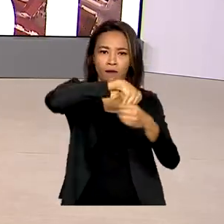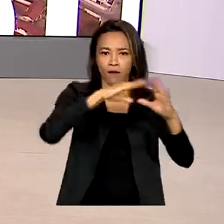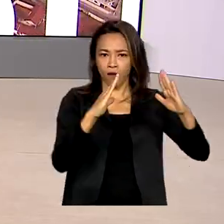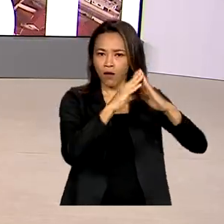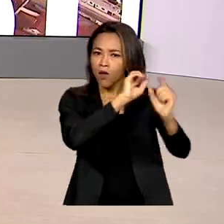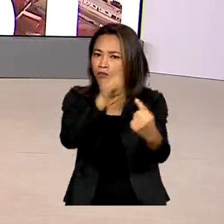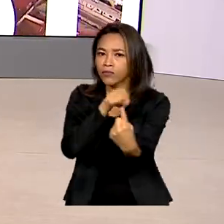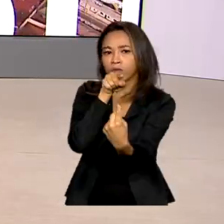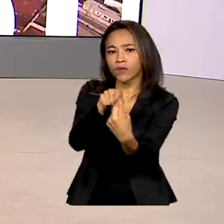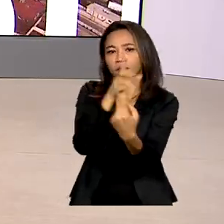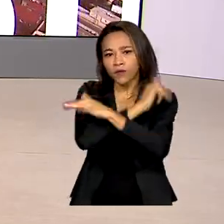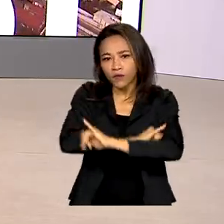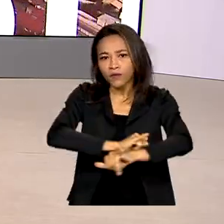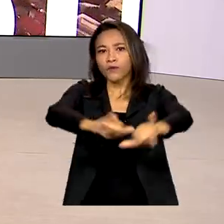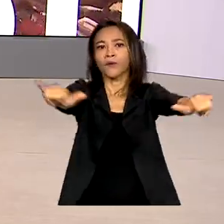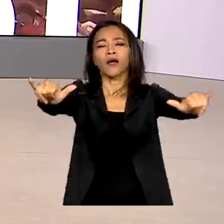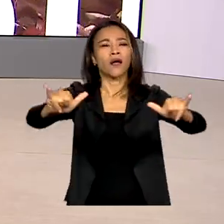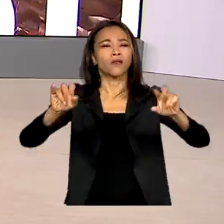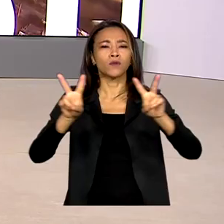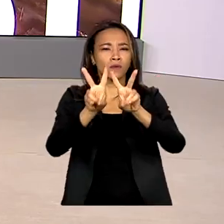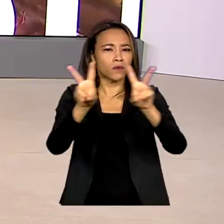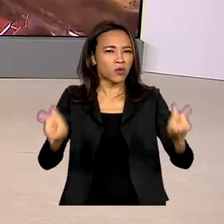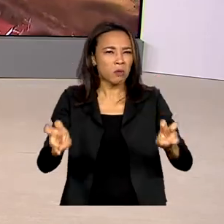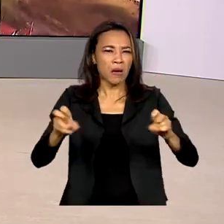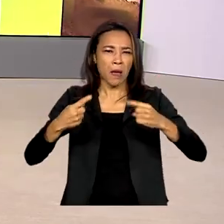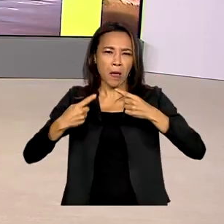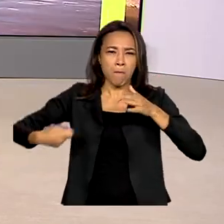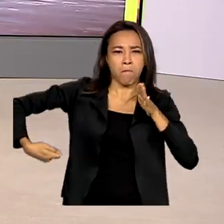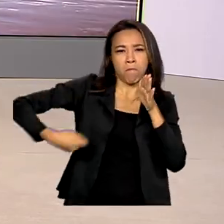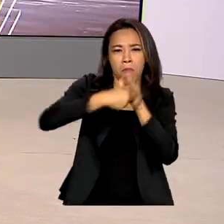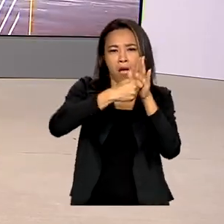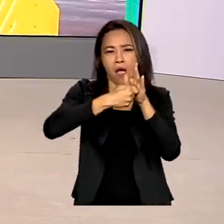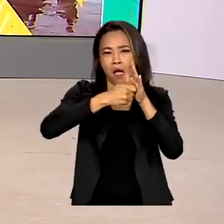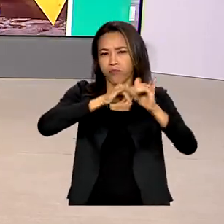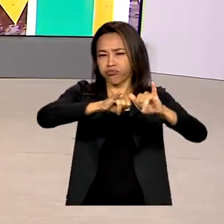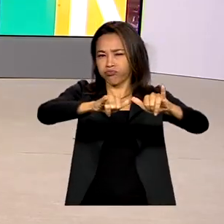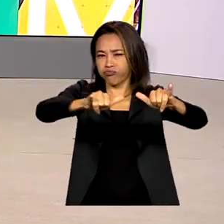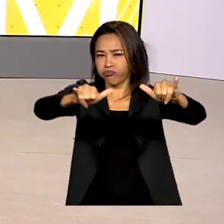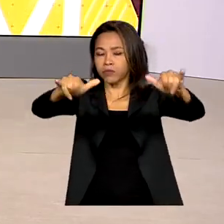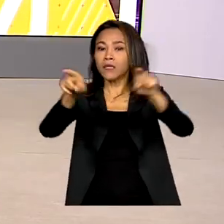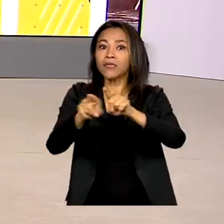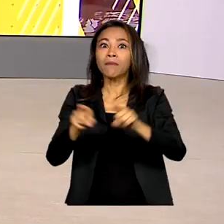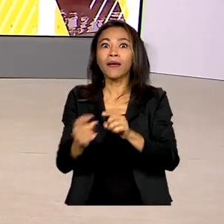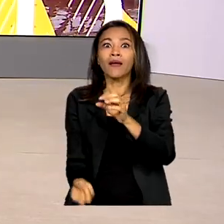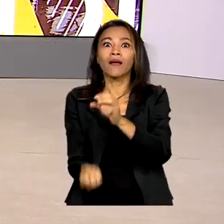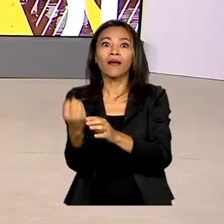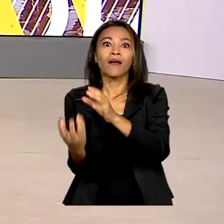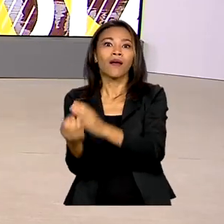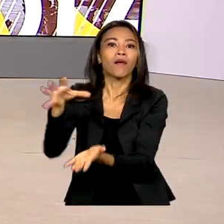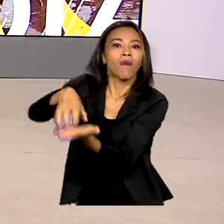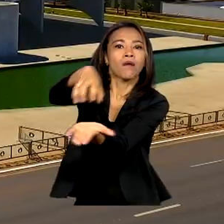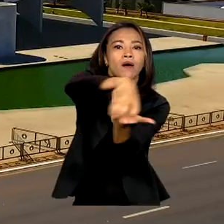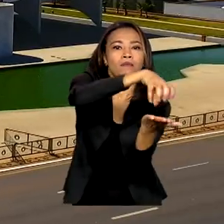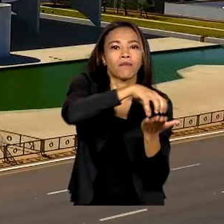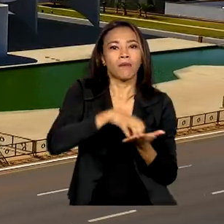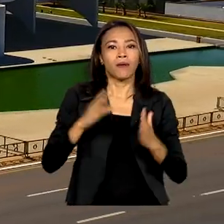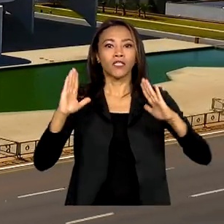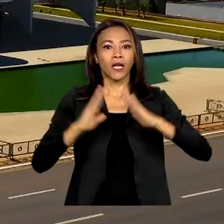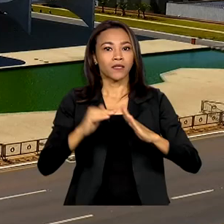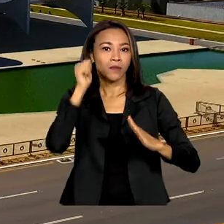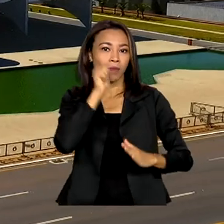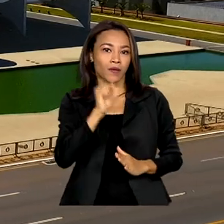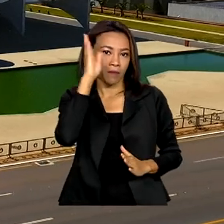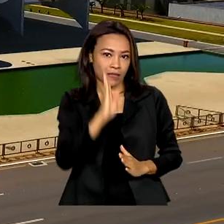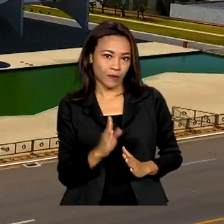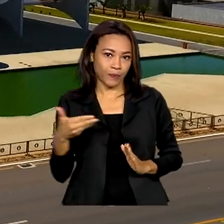aumentar a divulgação dos canais de denúncia e ampliar o número de casas da mulher brasileira. O governo